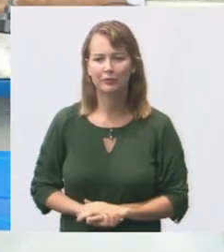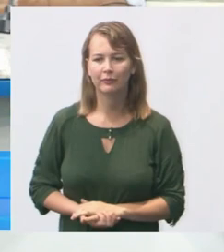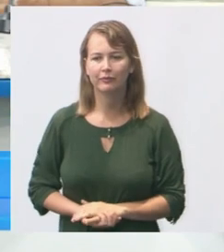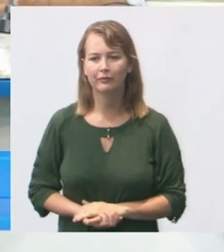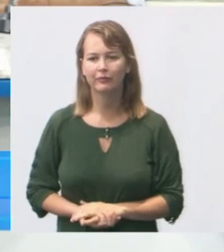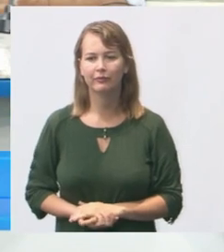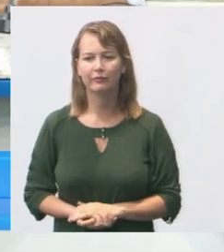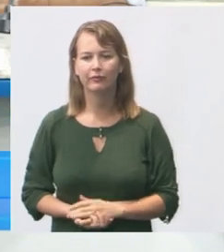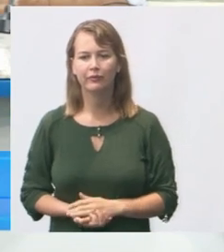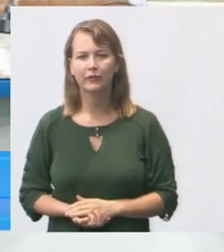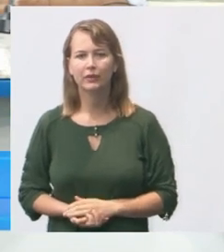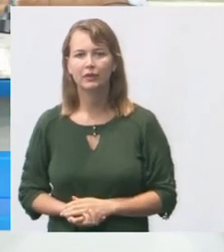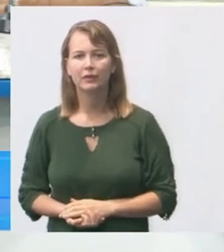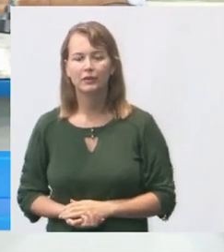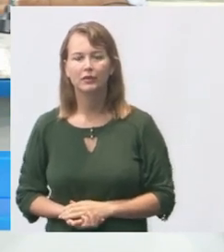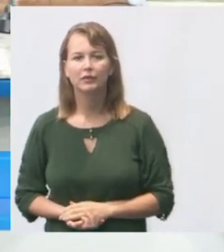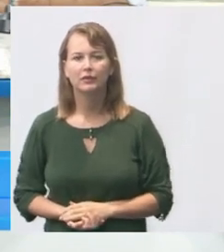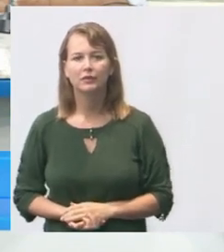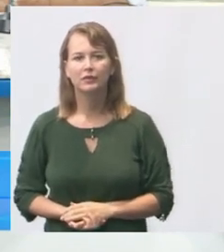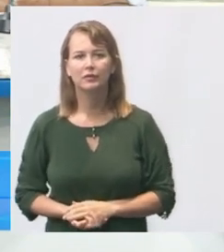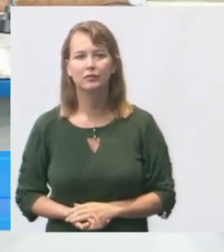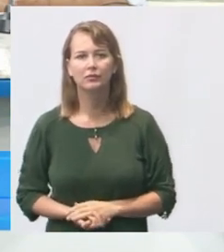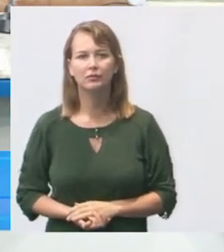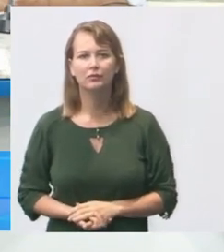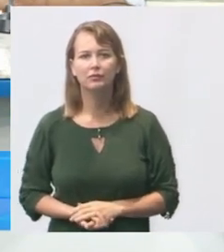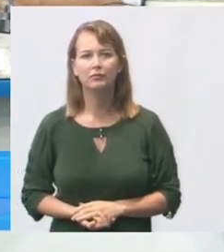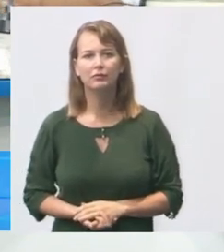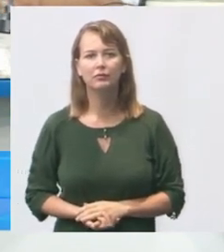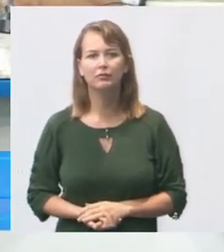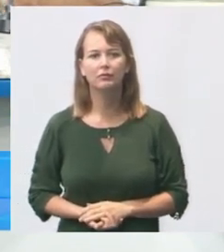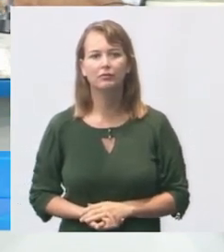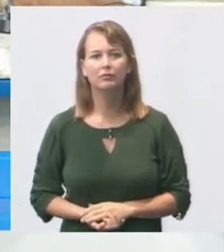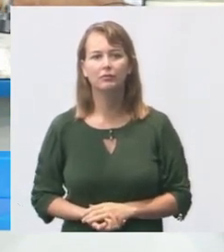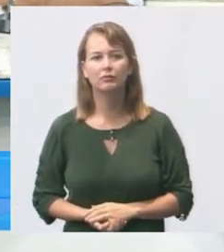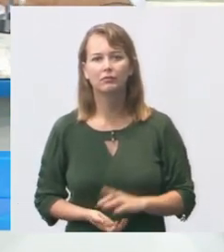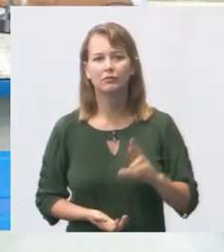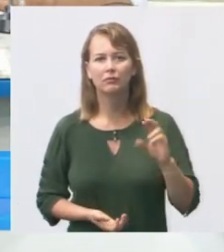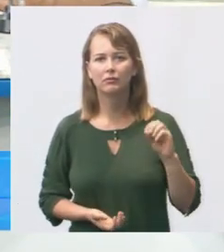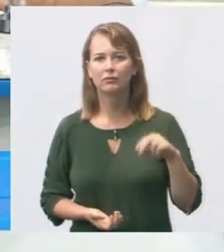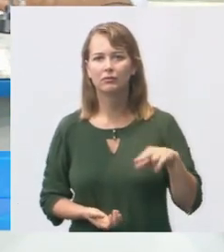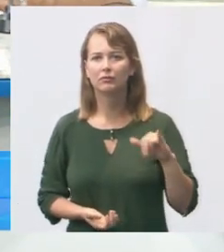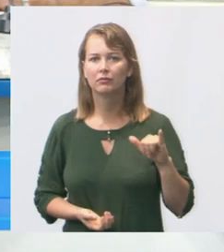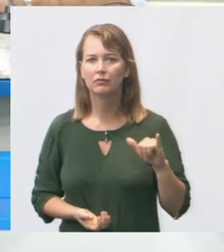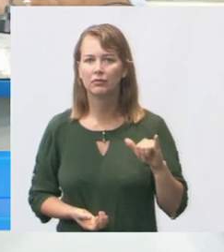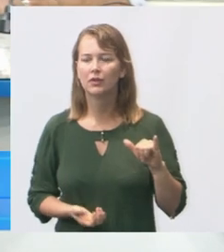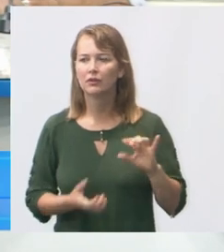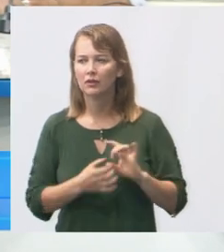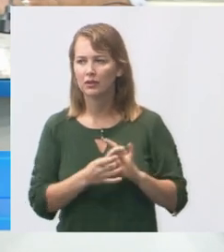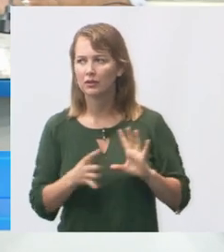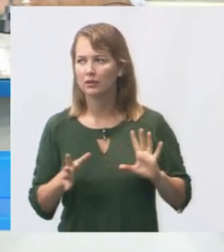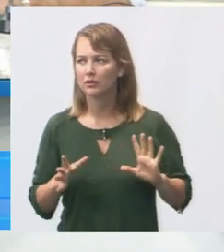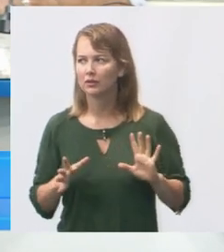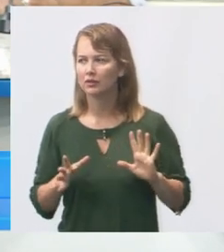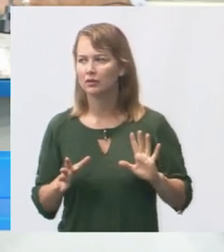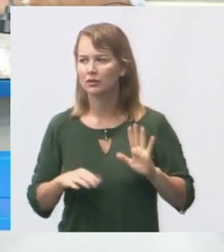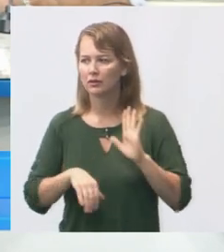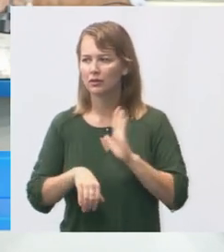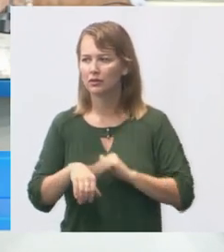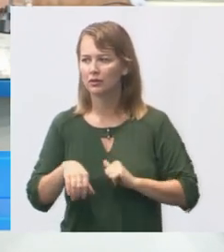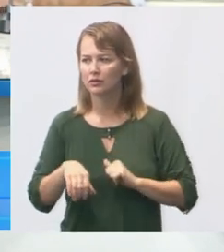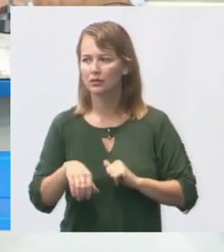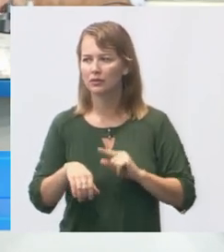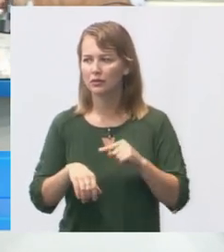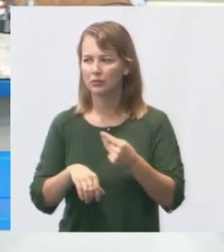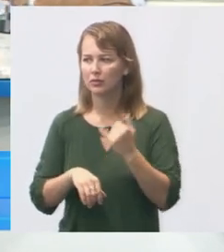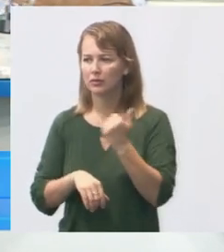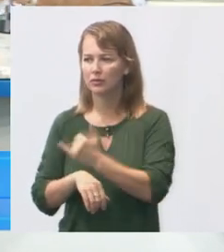vou colocar em deliberação Rony se eu só concluir aqui para a gente já deliberar convocar depois eu te